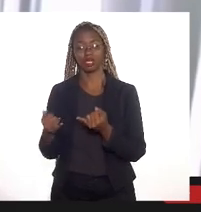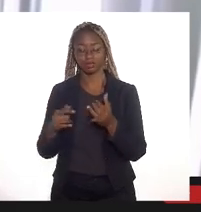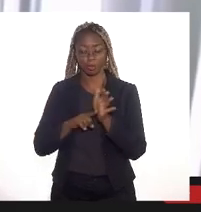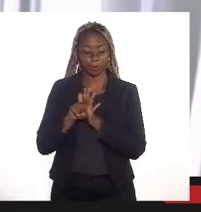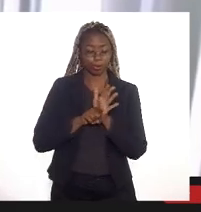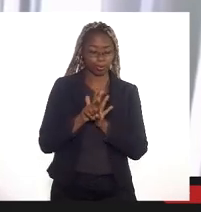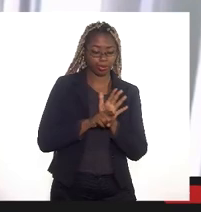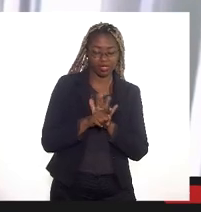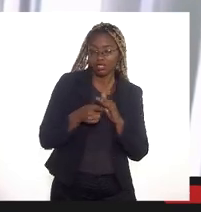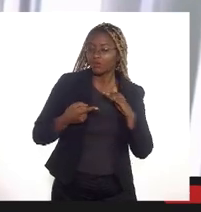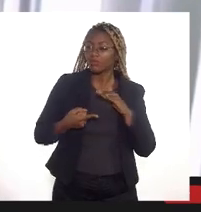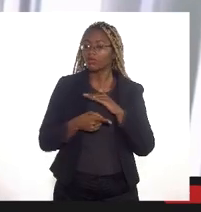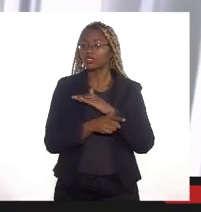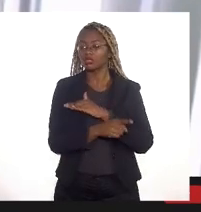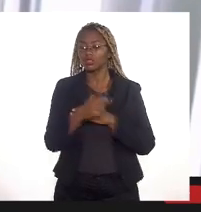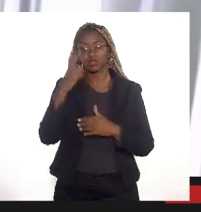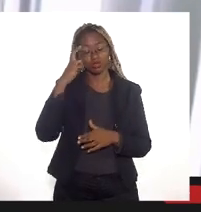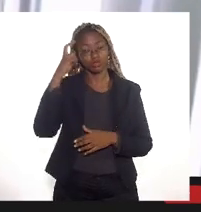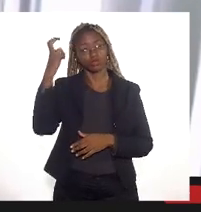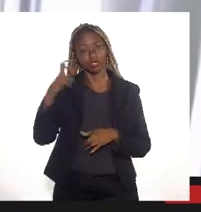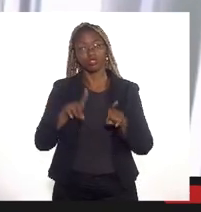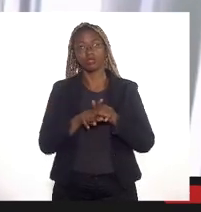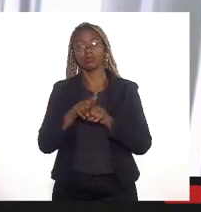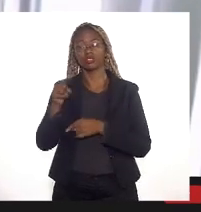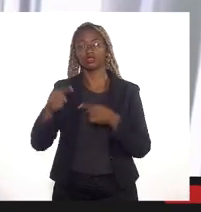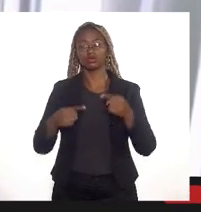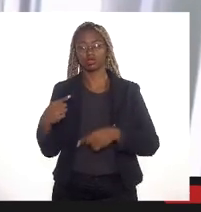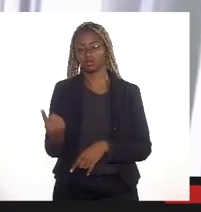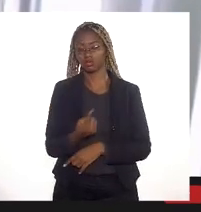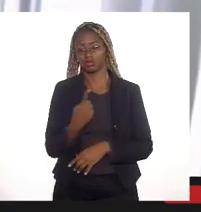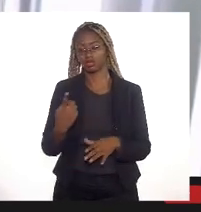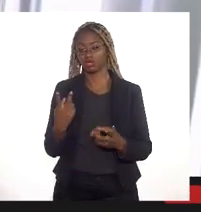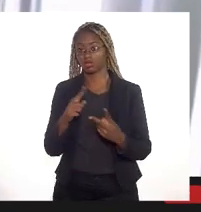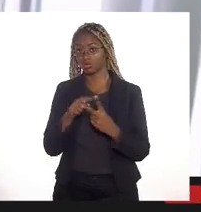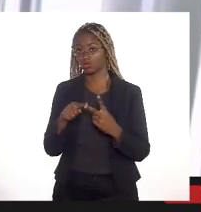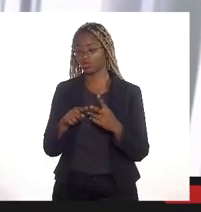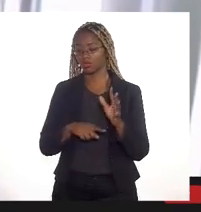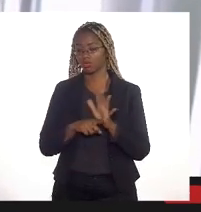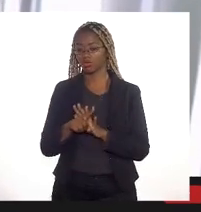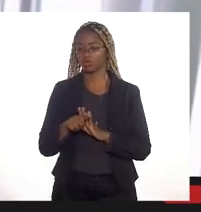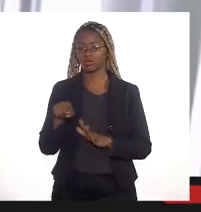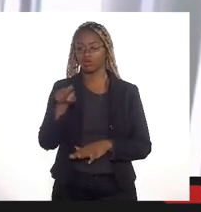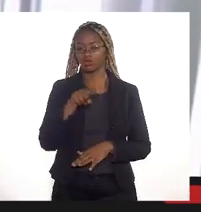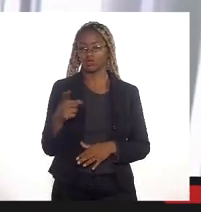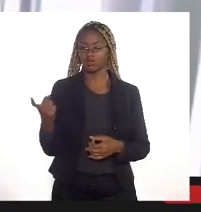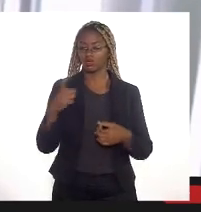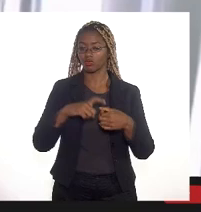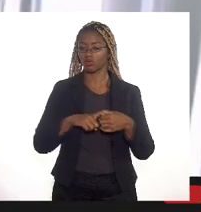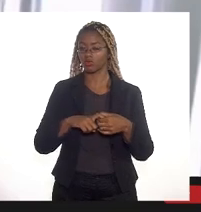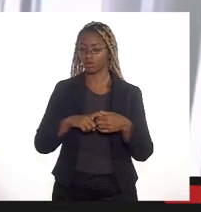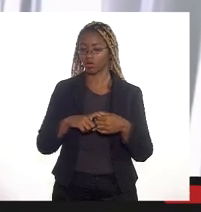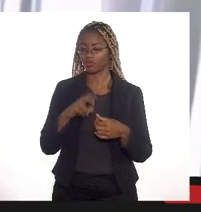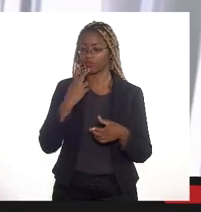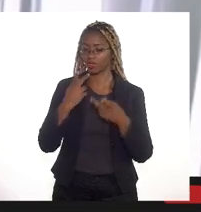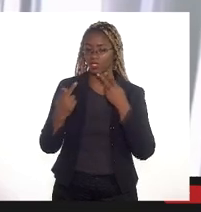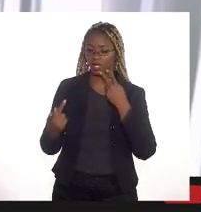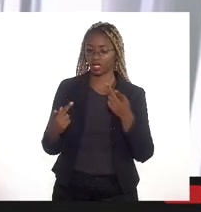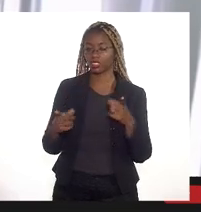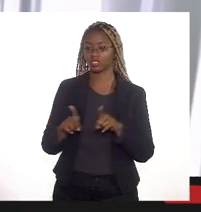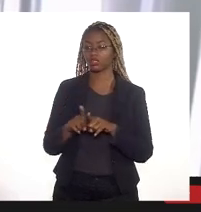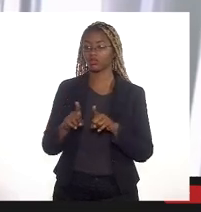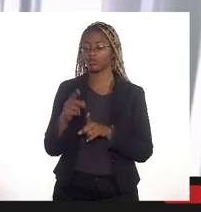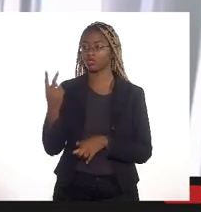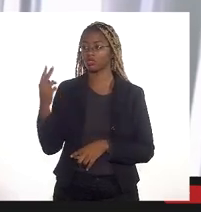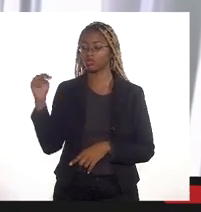estudos e do aprofundamento da nossa discussão então queria deixar também essa pergunta para quando o secretário voltar a intervir e conceder dois